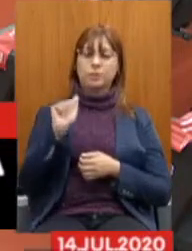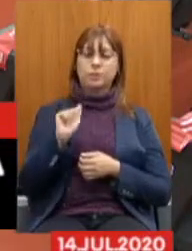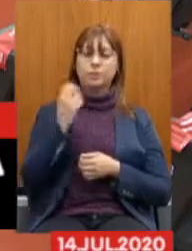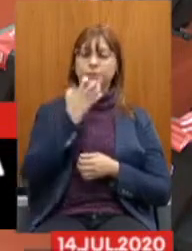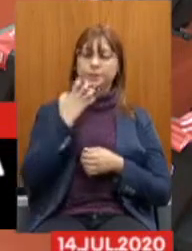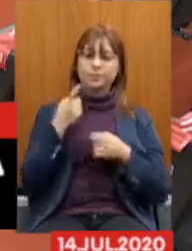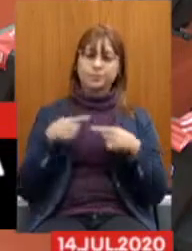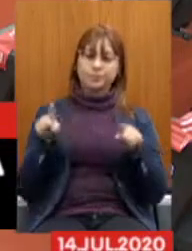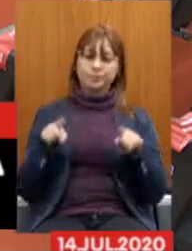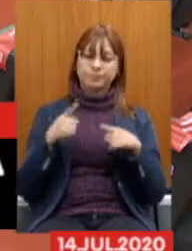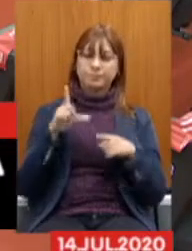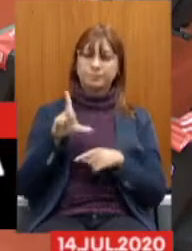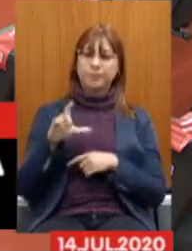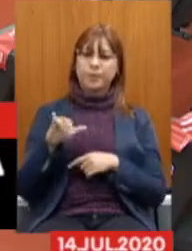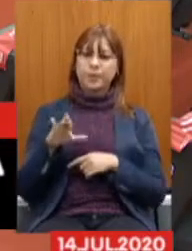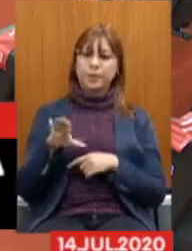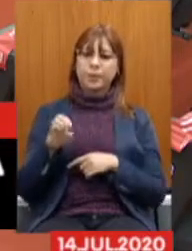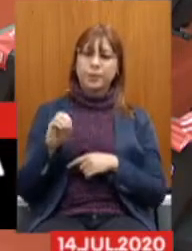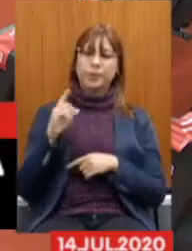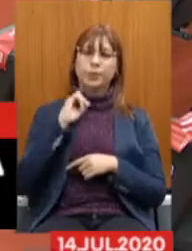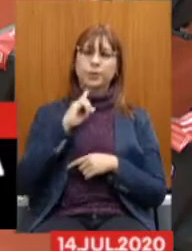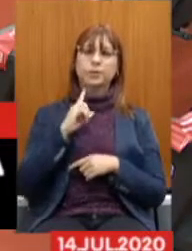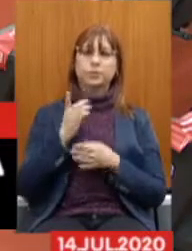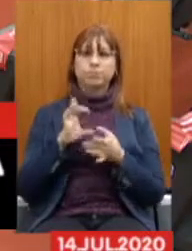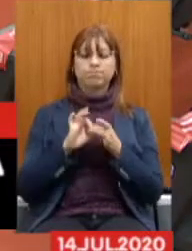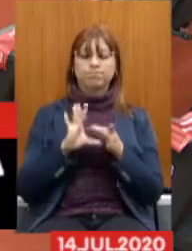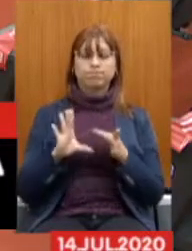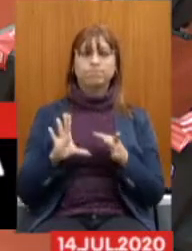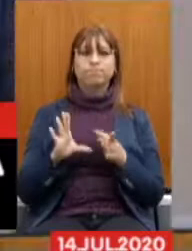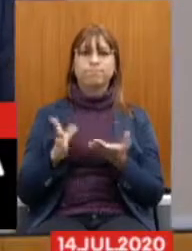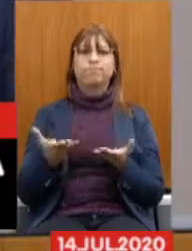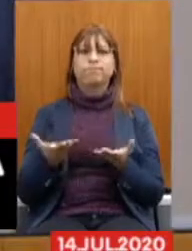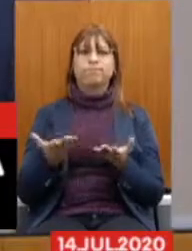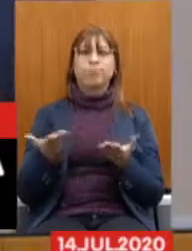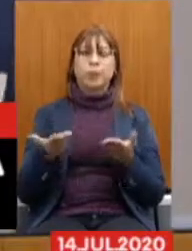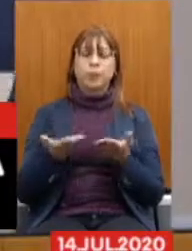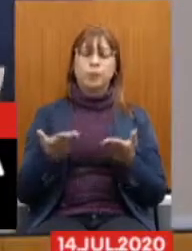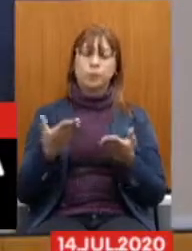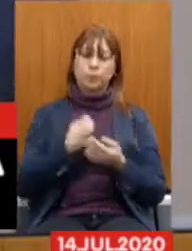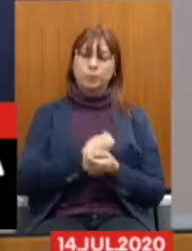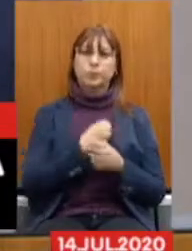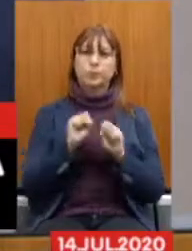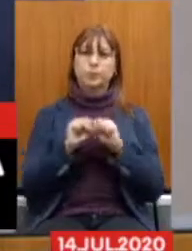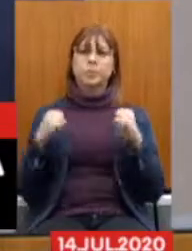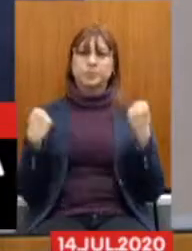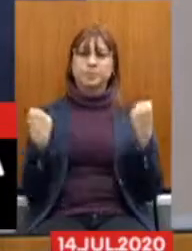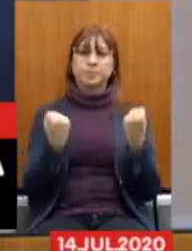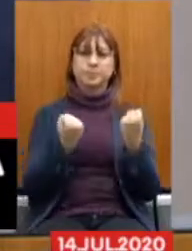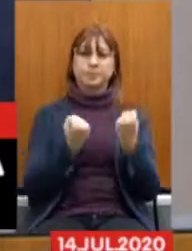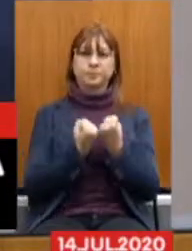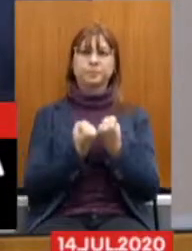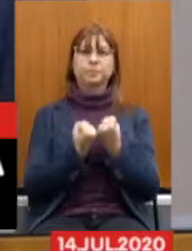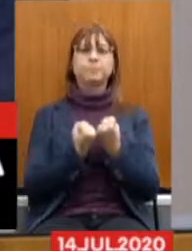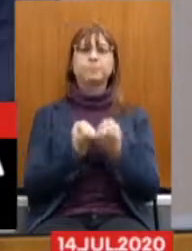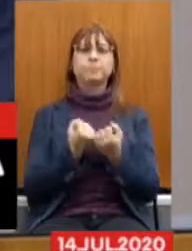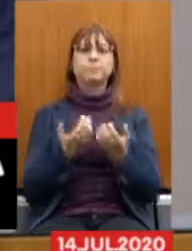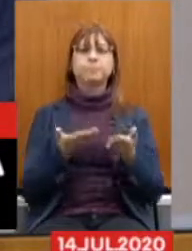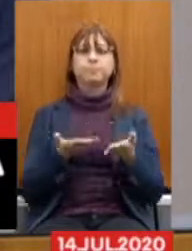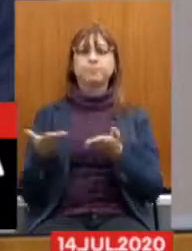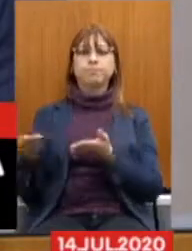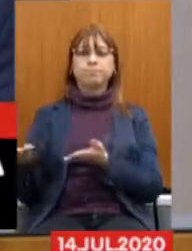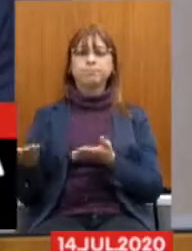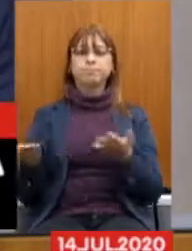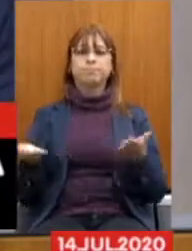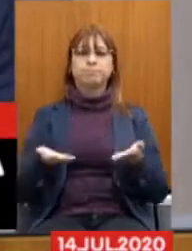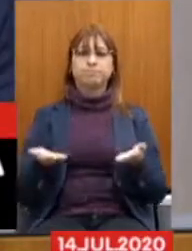De Minas Gerais Pela disponibilidade De participar do seminário E passo a palavra